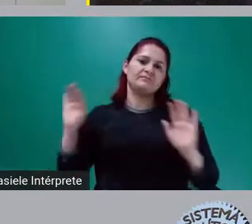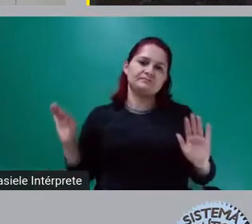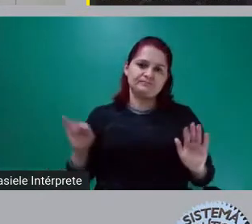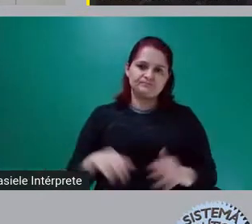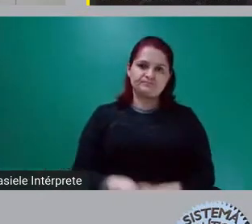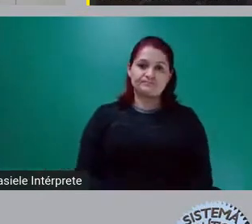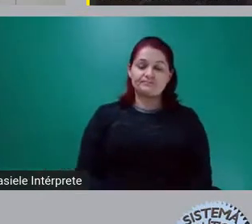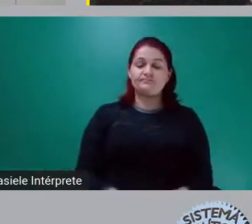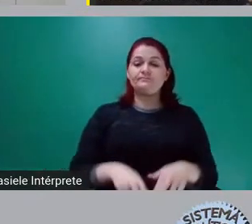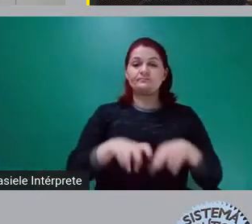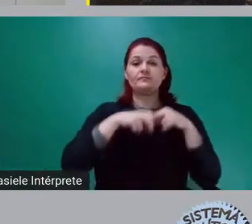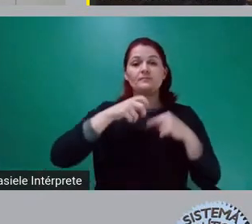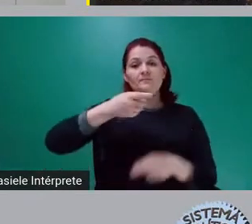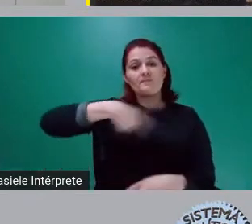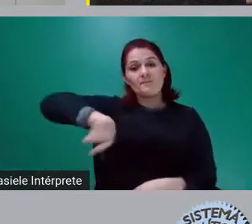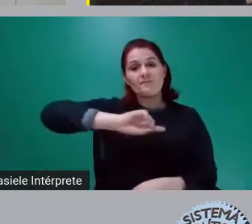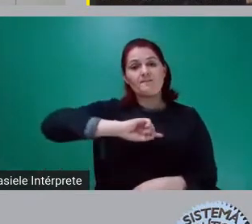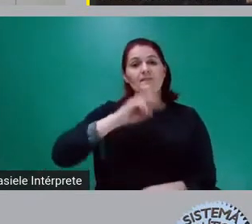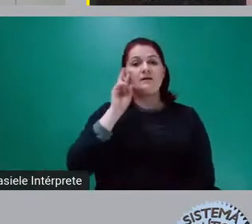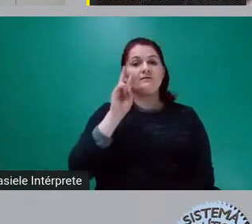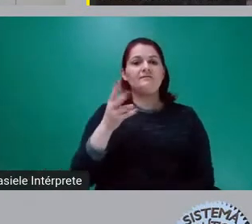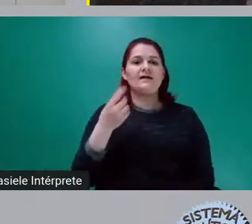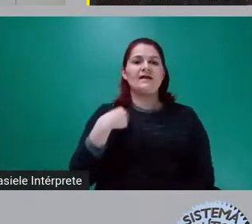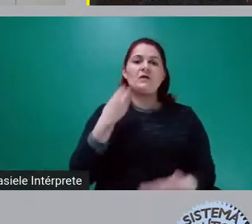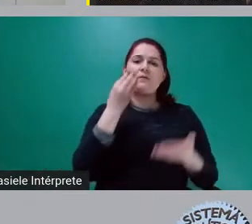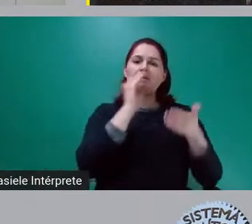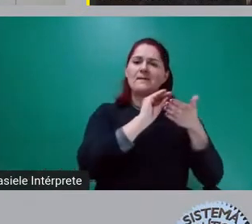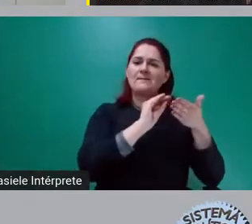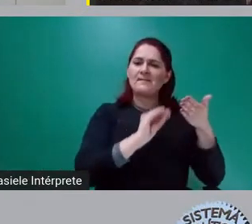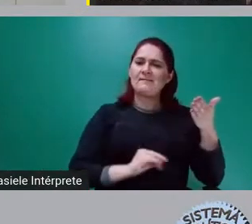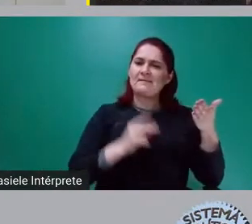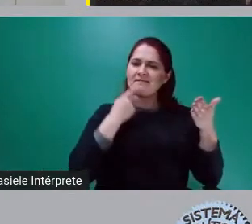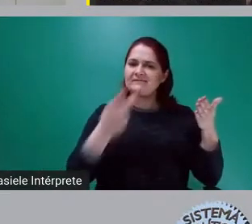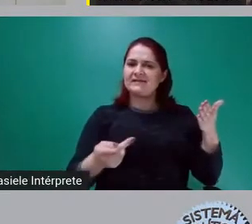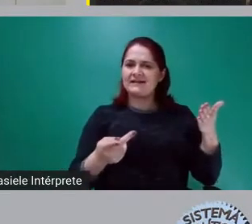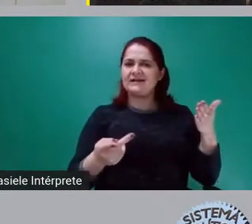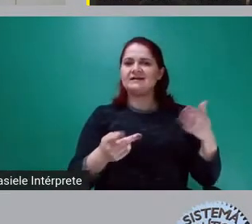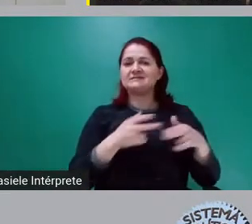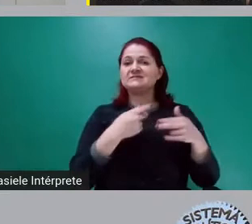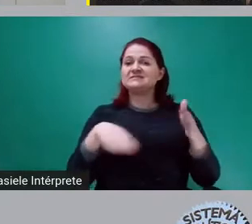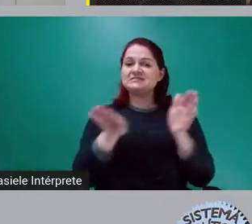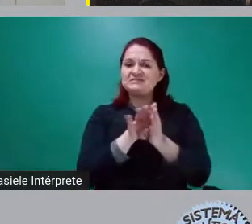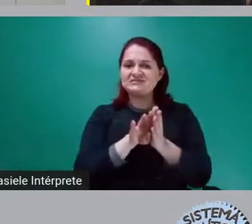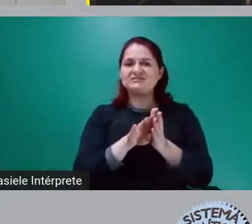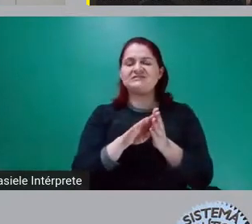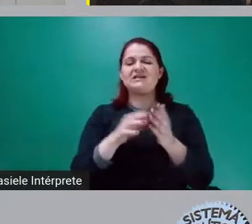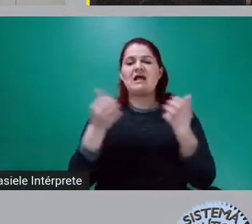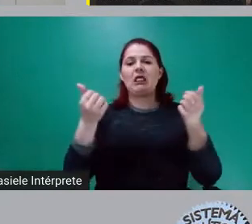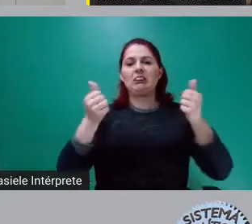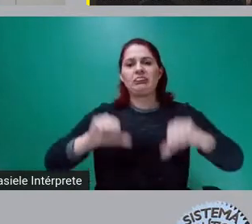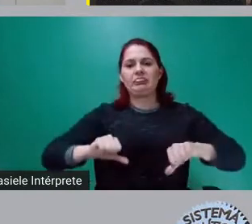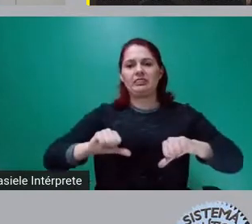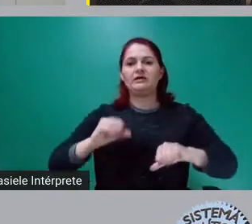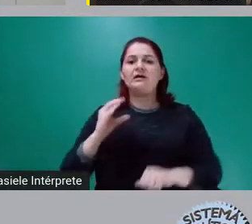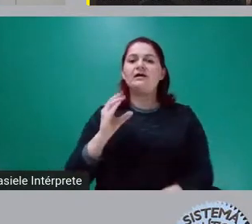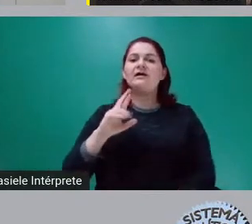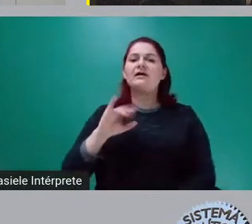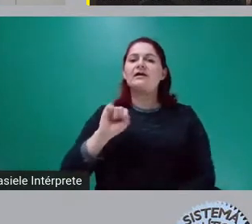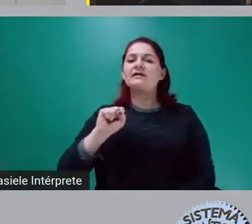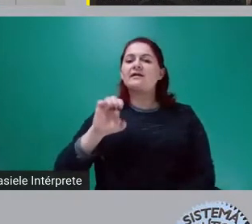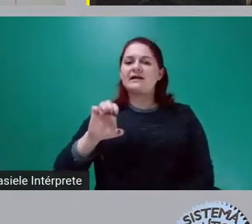a galope todas as minhas anotações, é que chega a crise de 2014. O que é a crise de 2014?